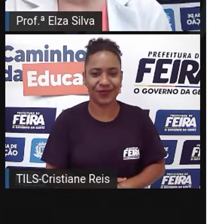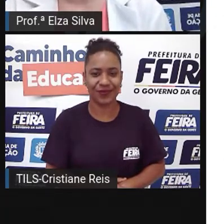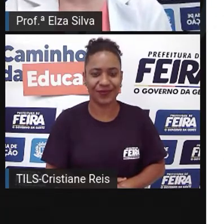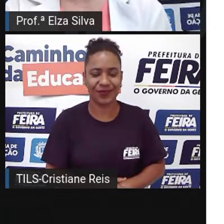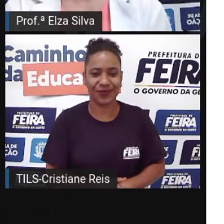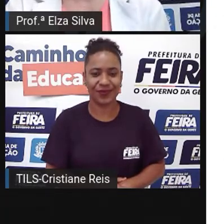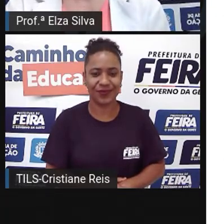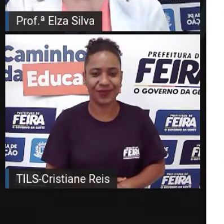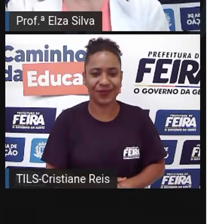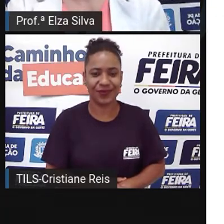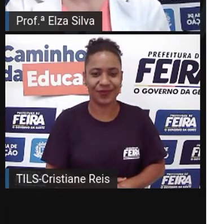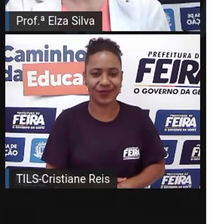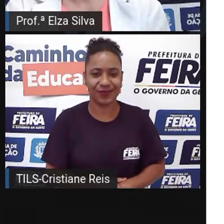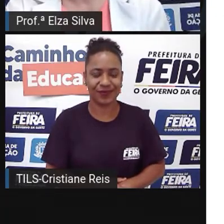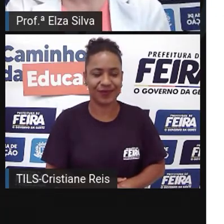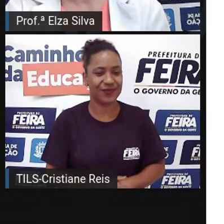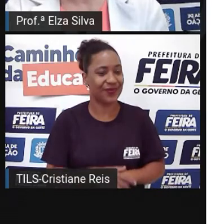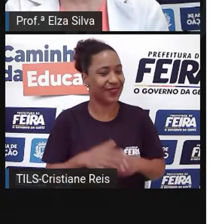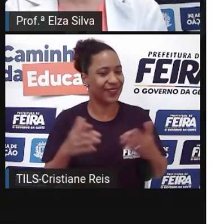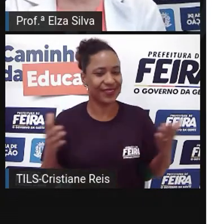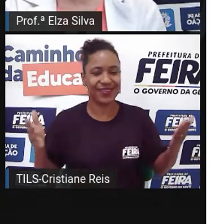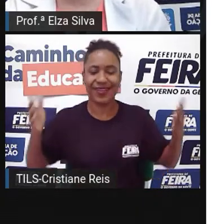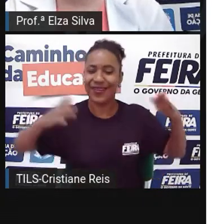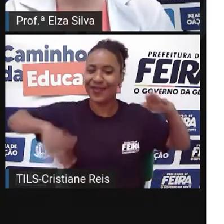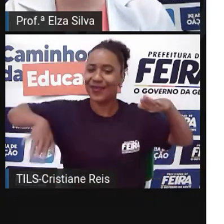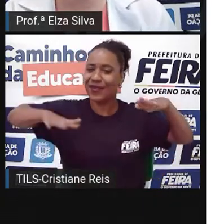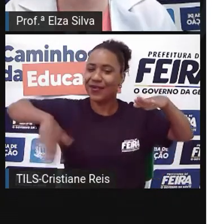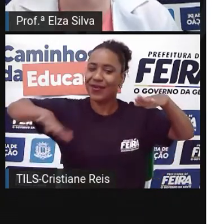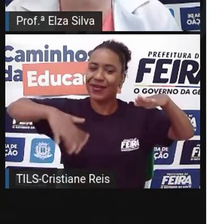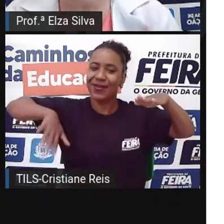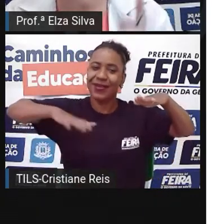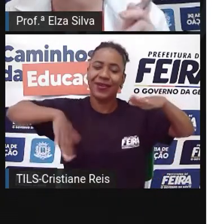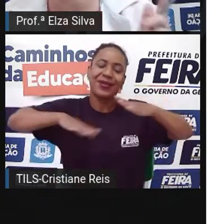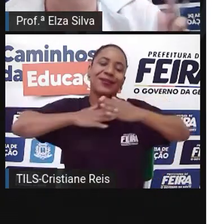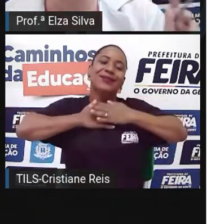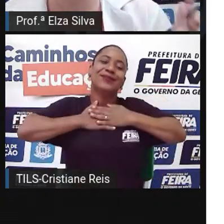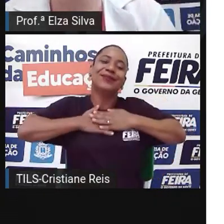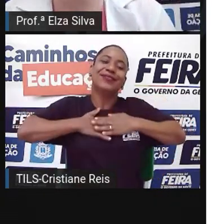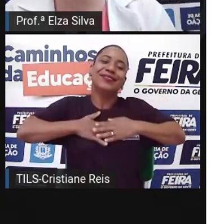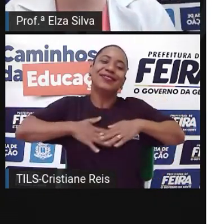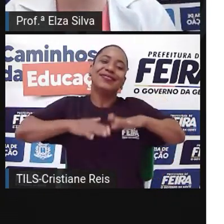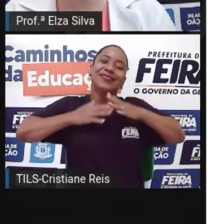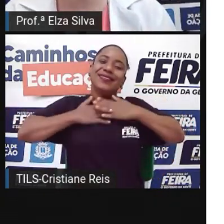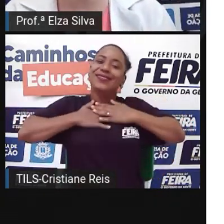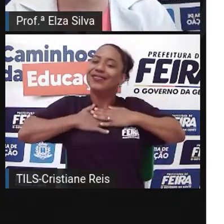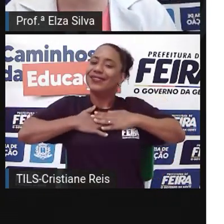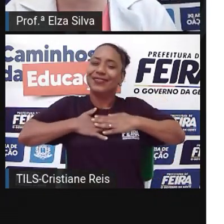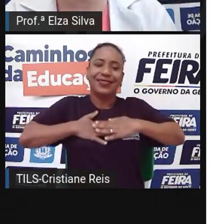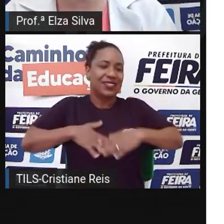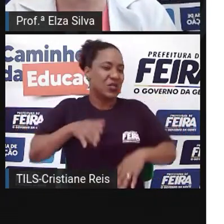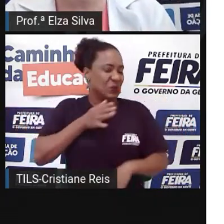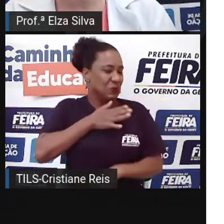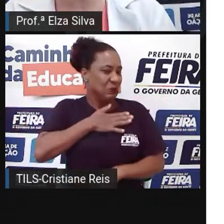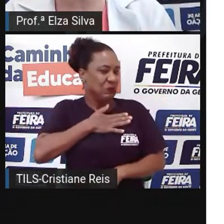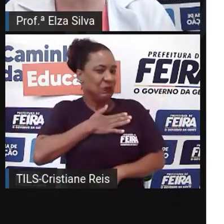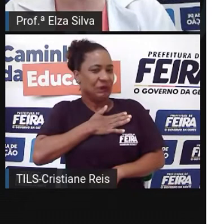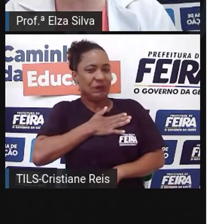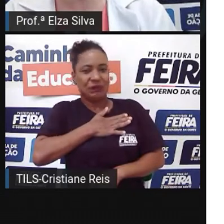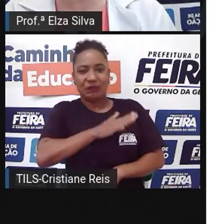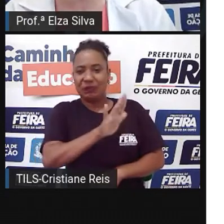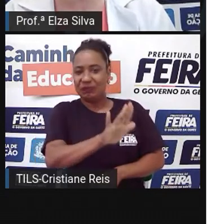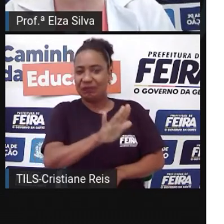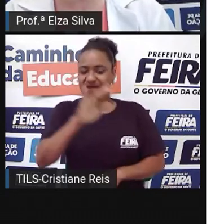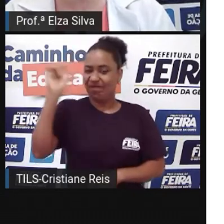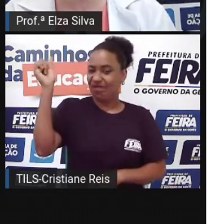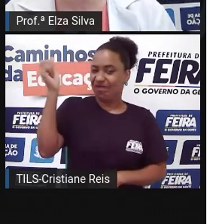To relax at the beach Relaxar na praia Quem gosta? I don't like it Eu não gosto Não sou muito